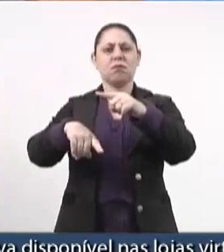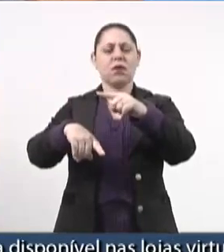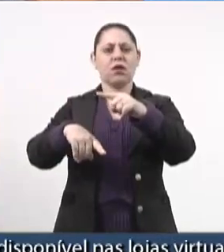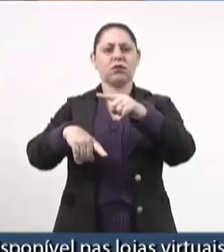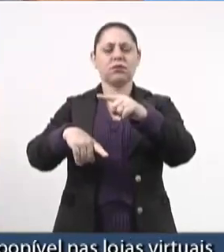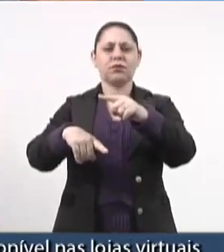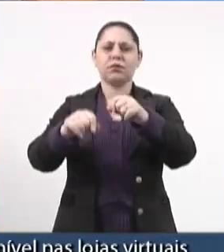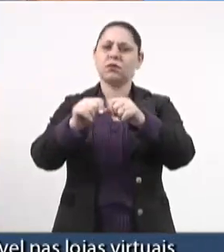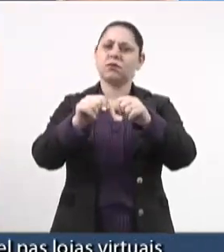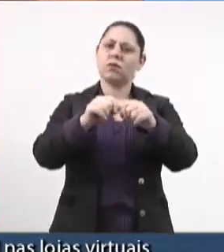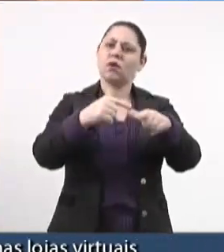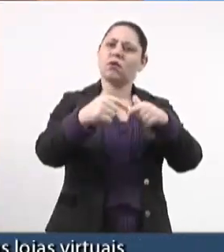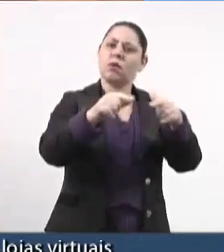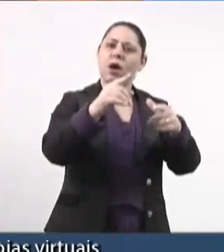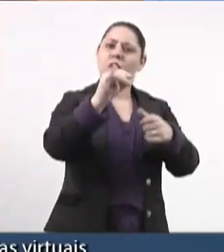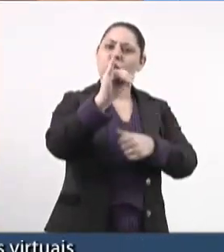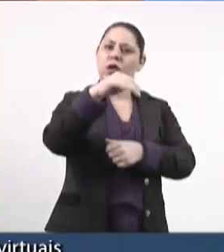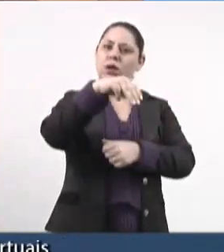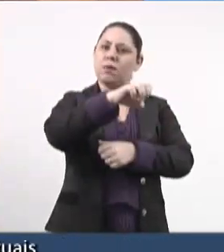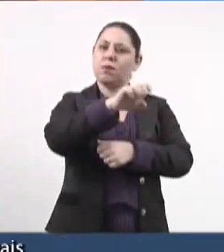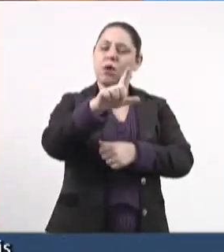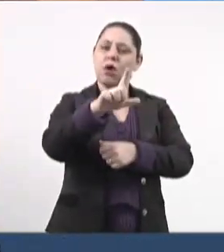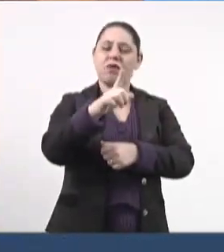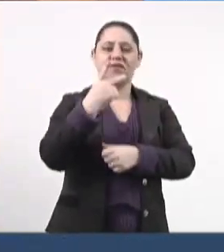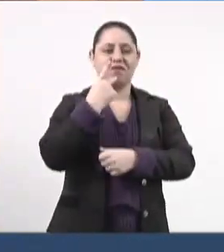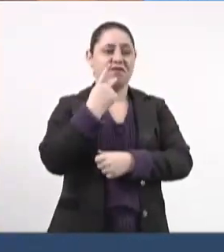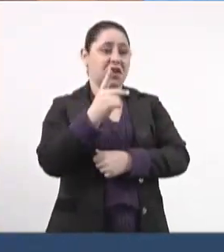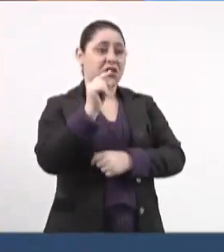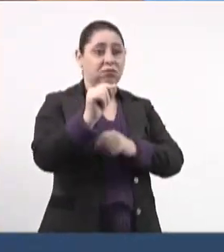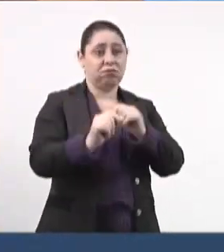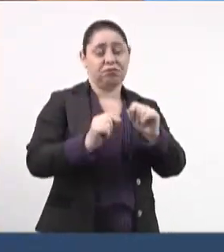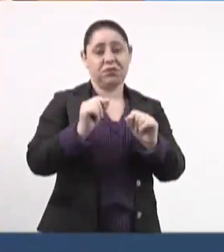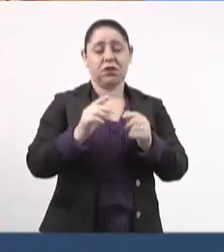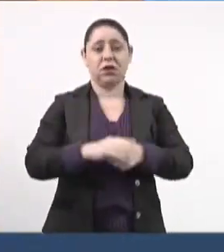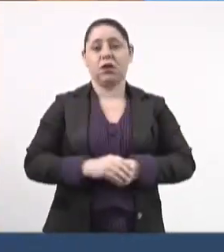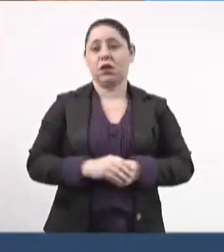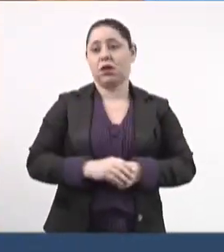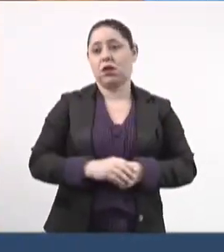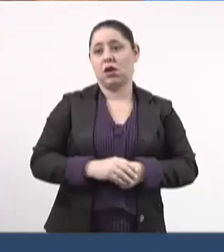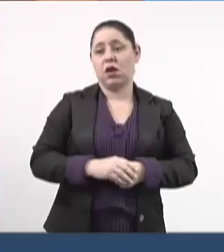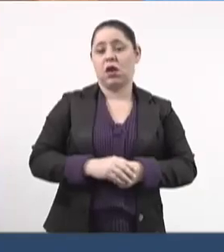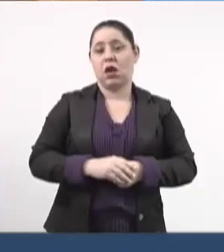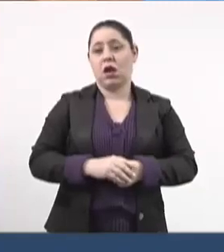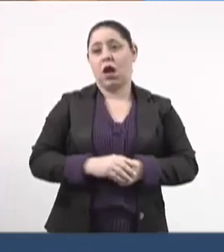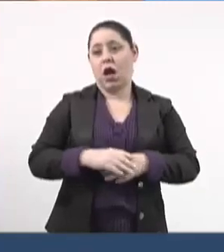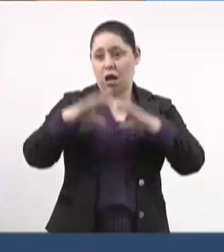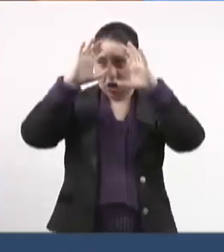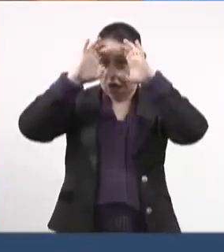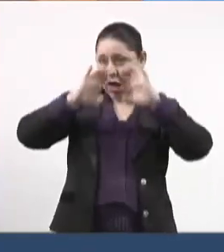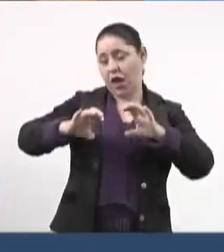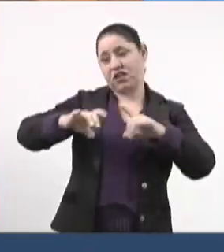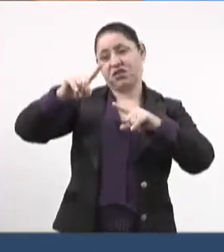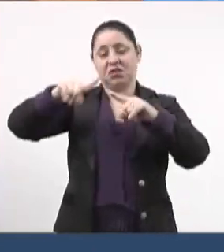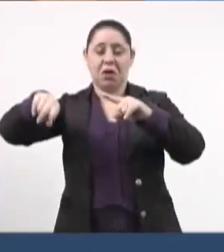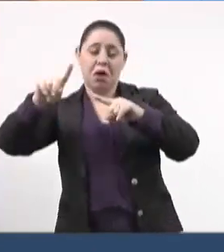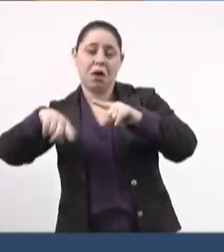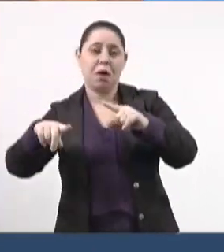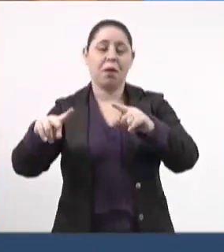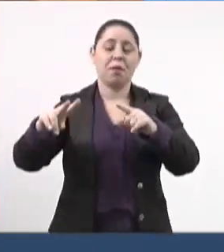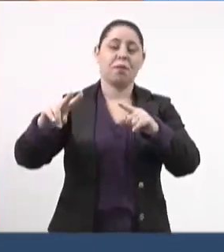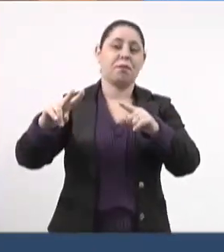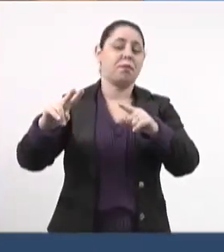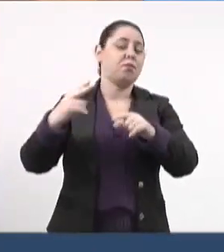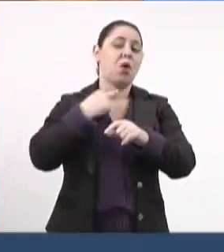funcionamento da unidade do IMOL, dizendo que feria a ética profissional dos